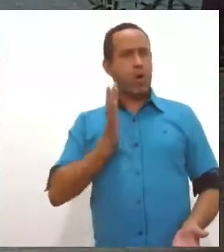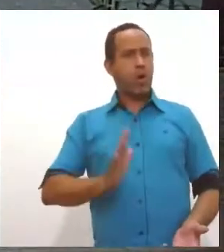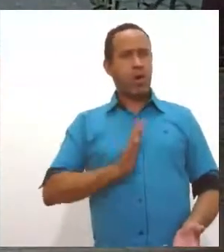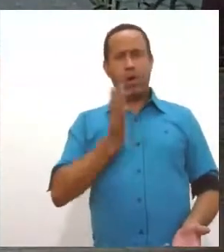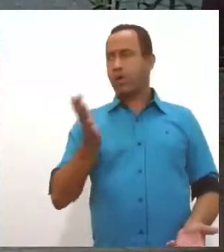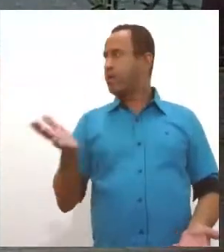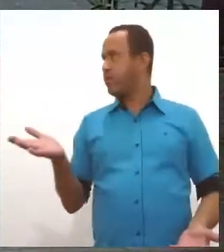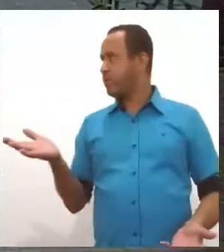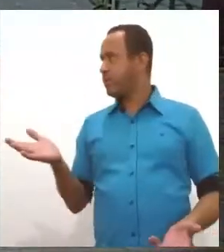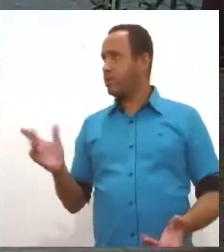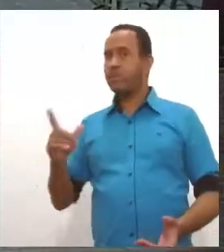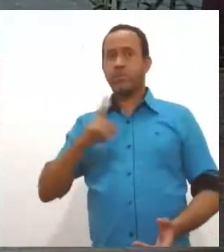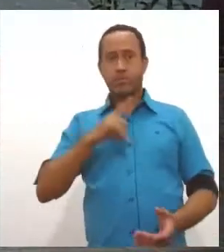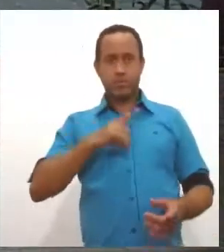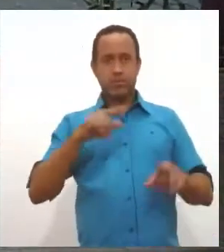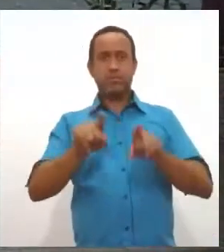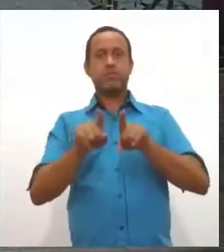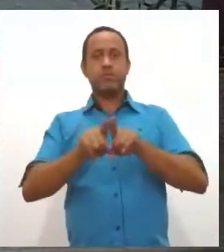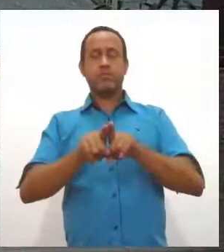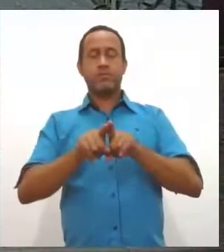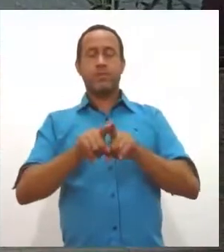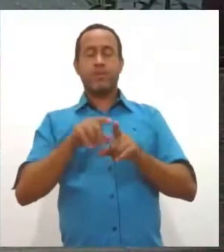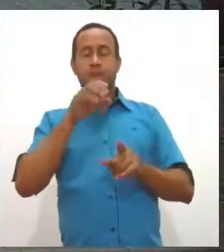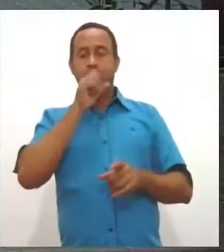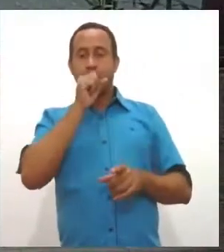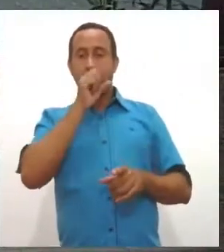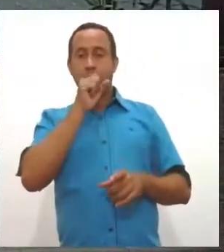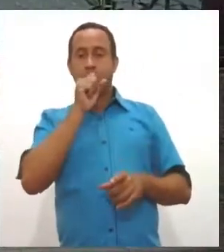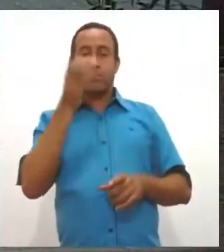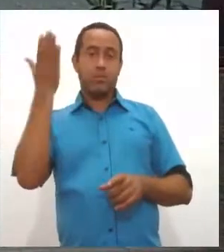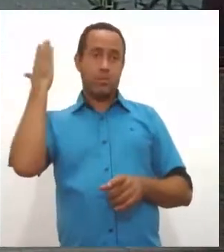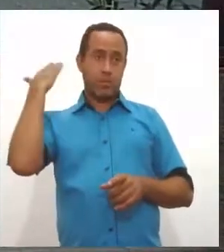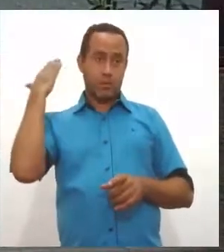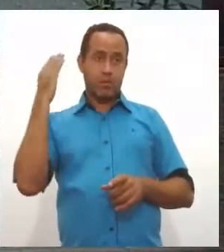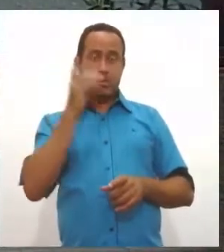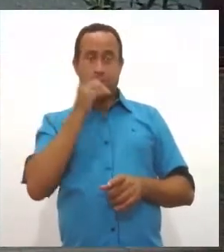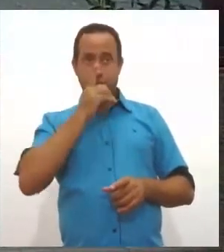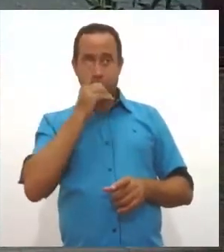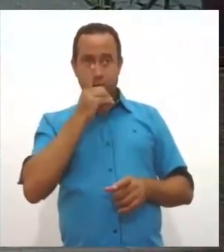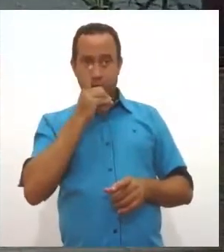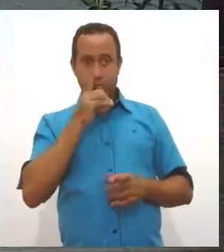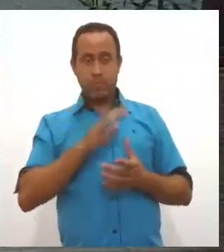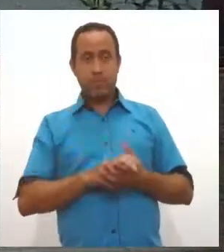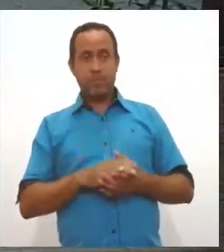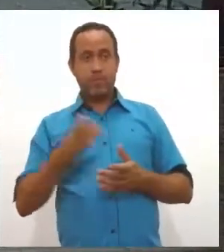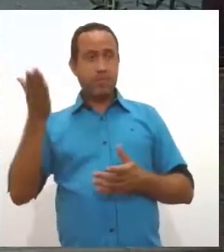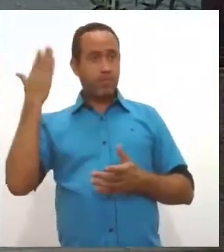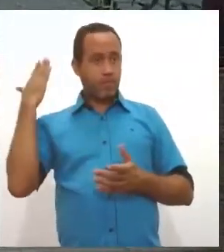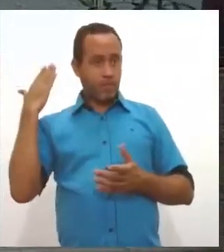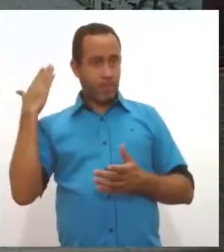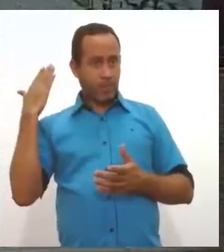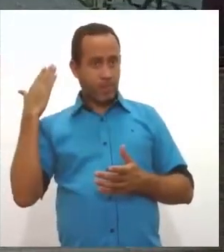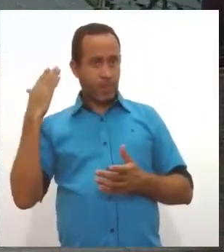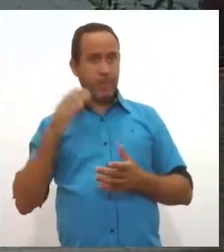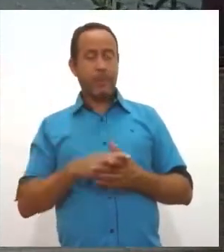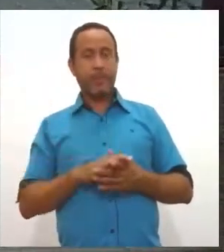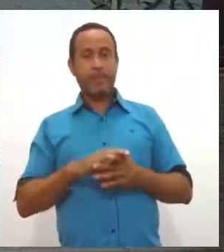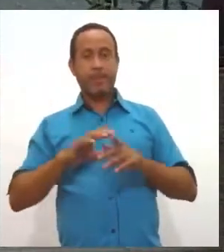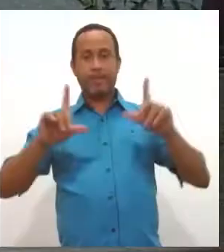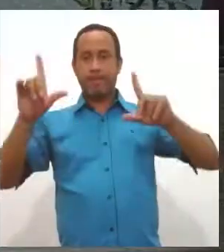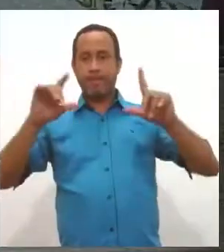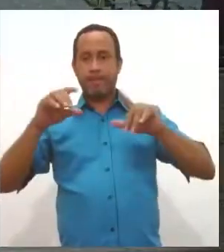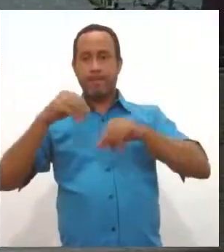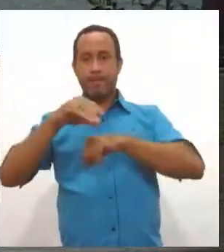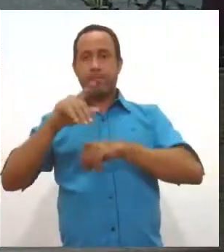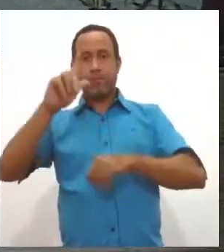Nós tivemos também, no final de semana passado, e que passou recentemente na mídia, a questão de um